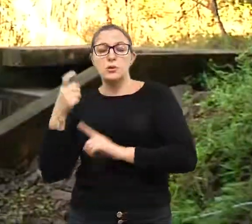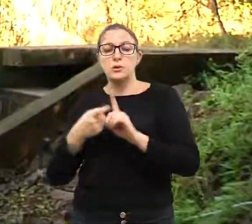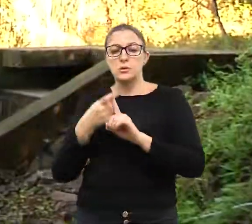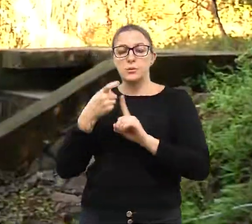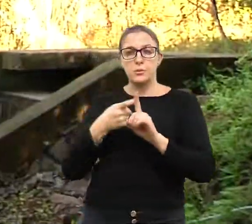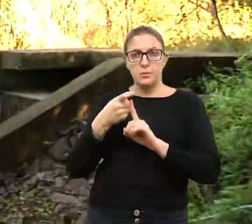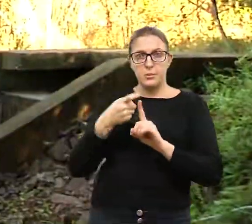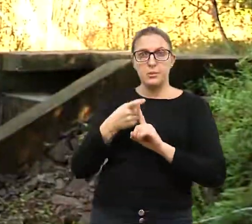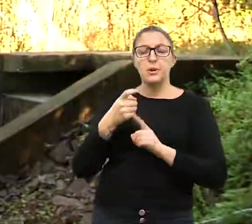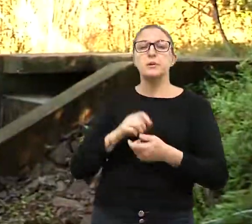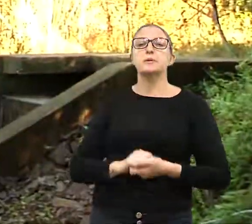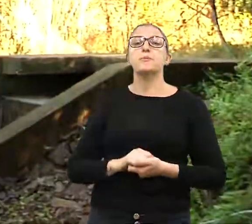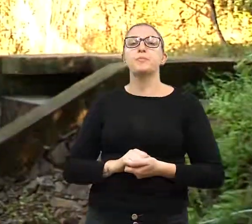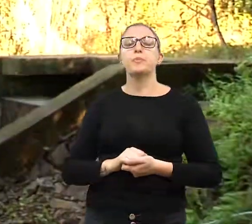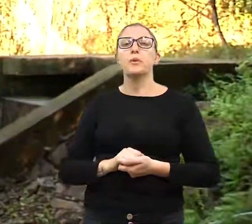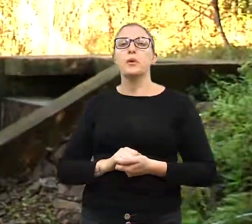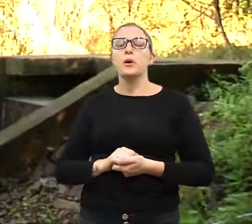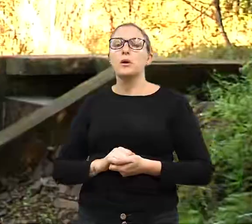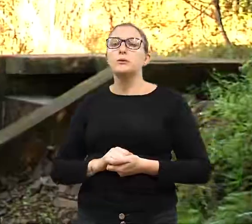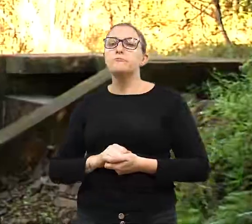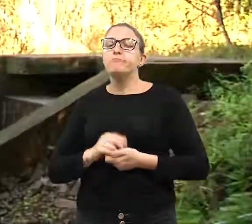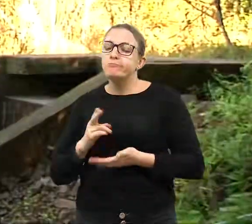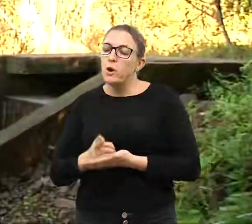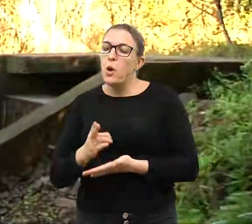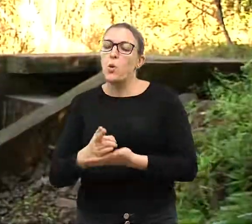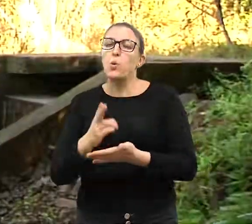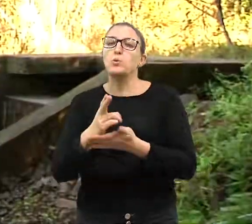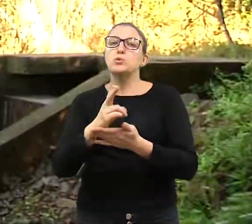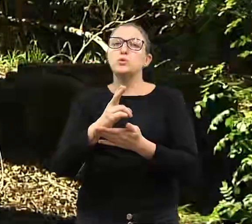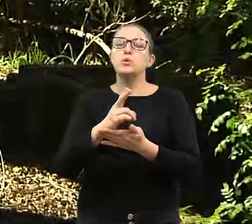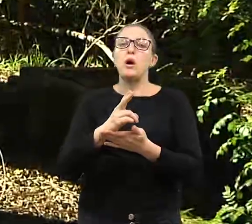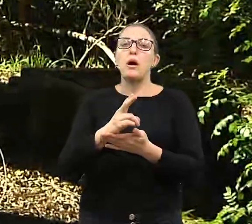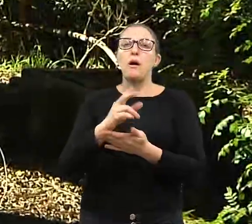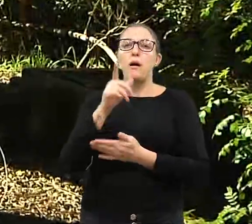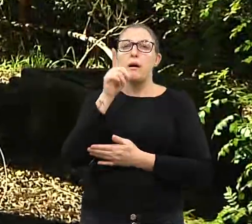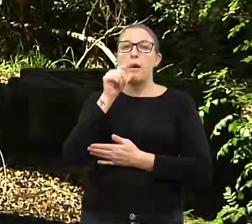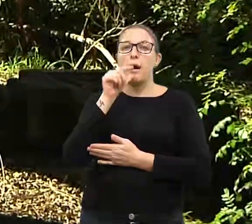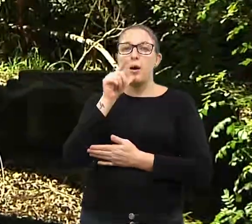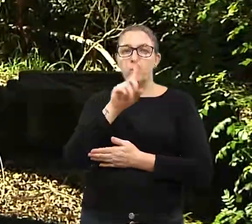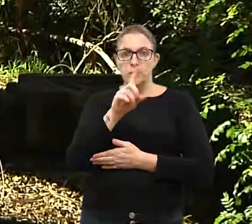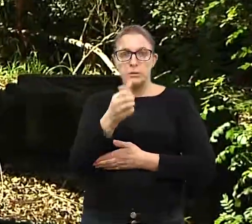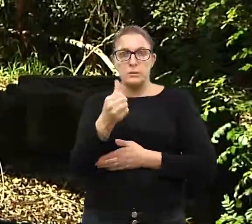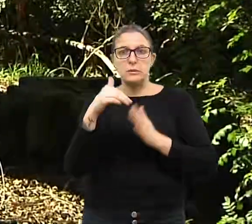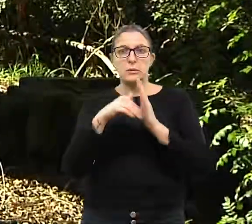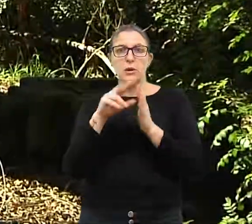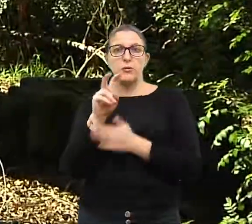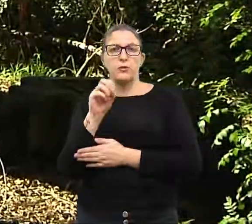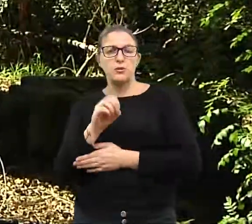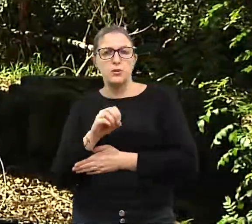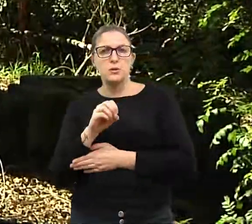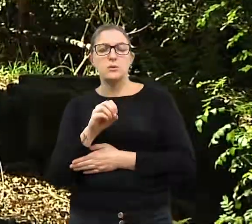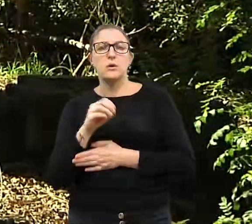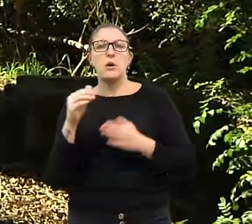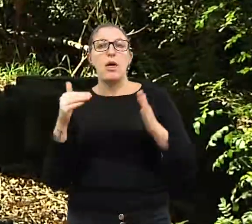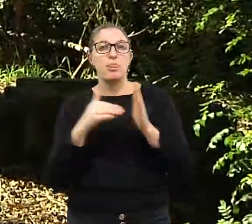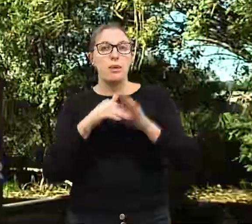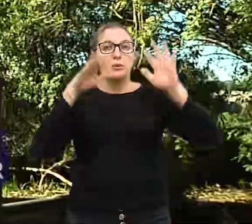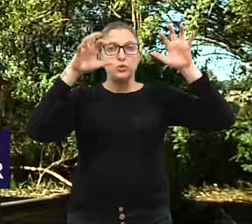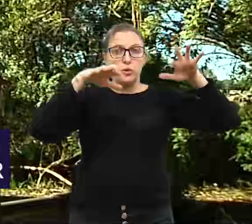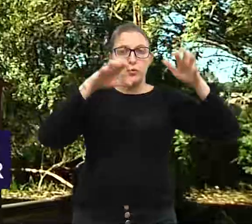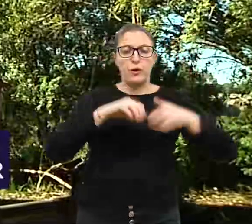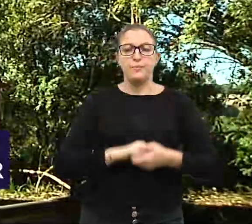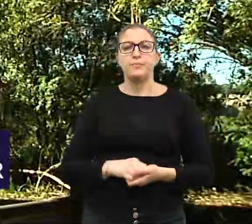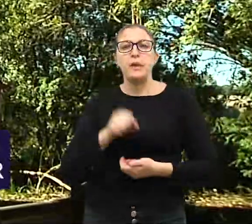essa quantidade de dias ligada até normalizar o período de chuvas. Se você constatar abusos ou desperdício de água,